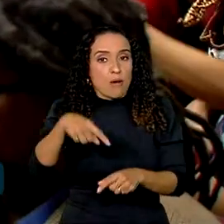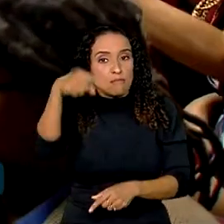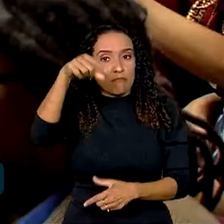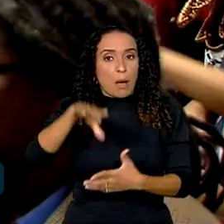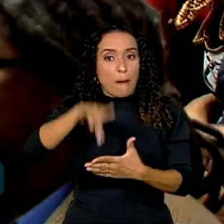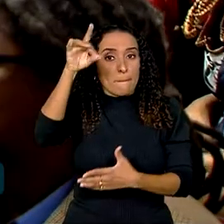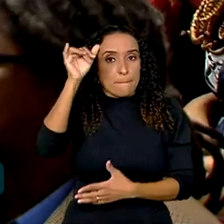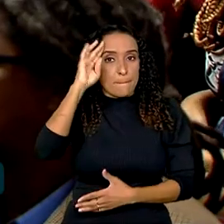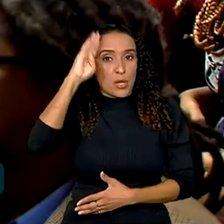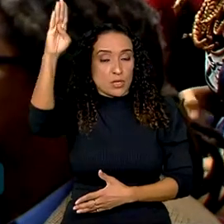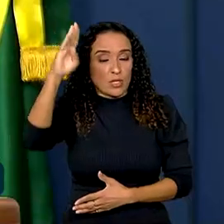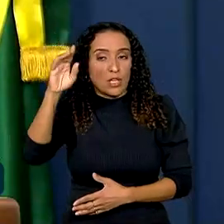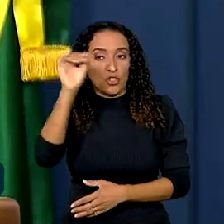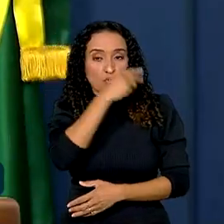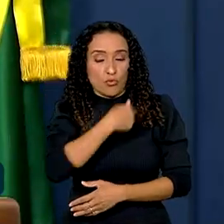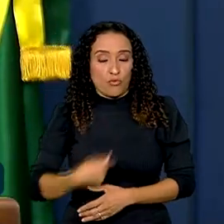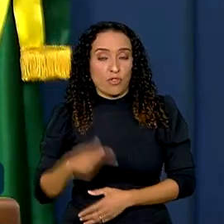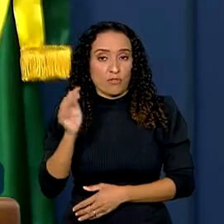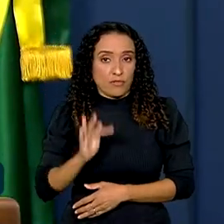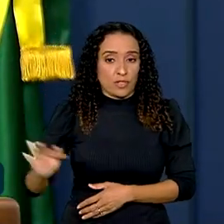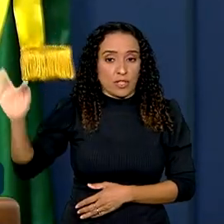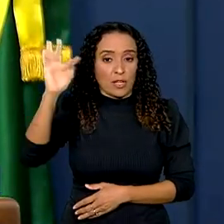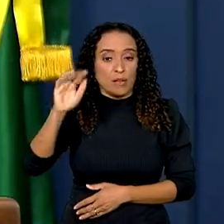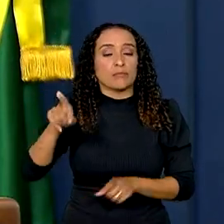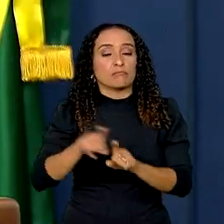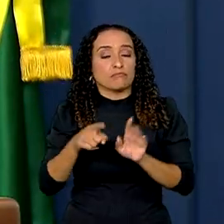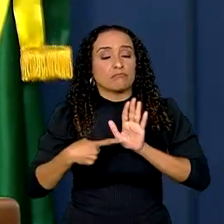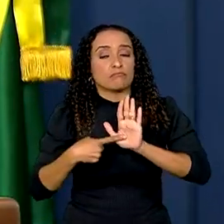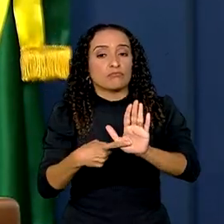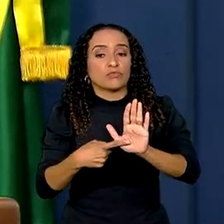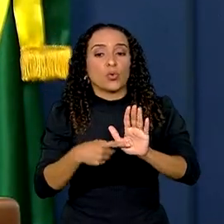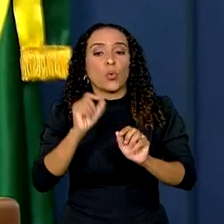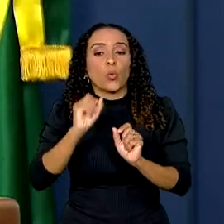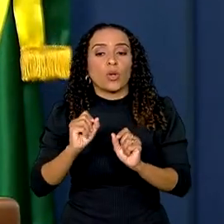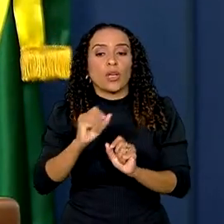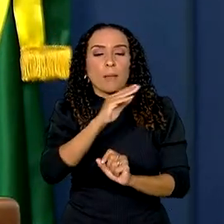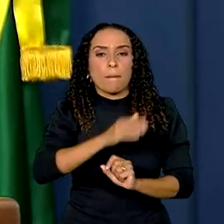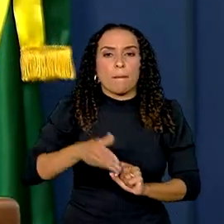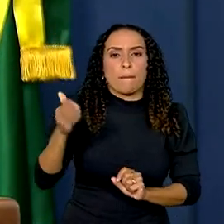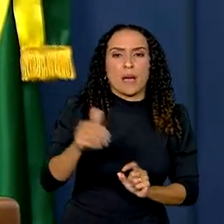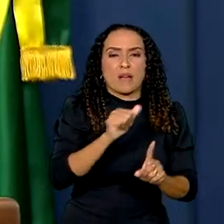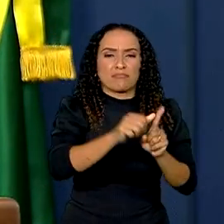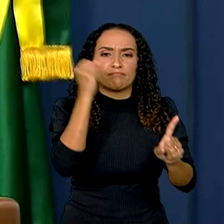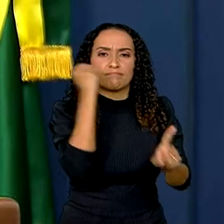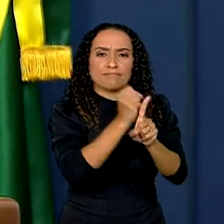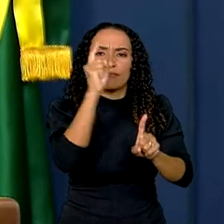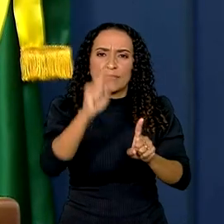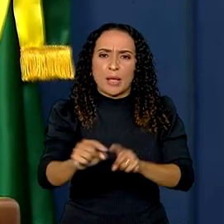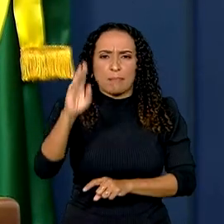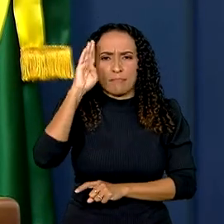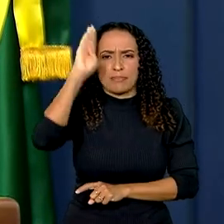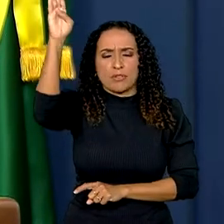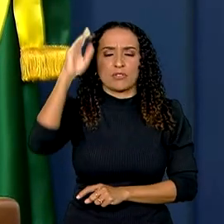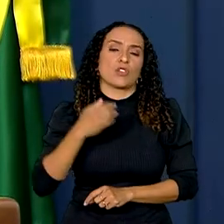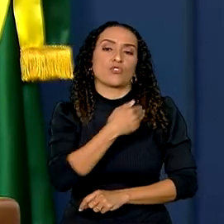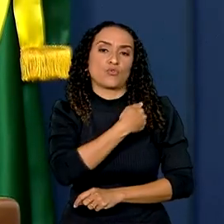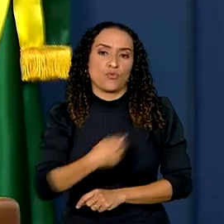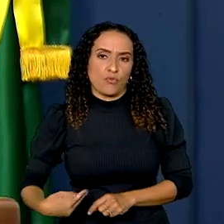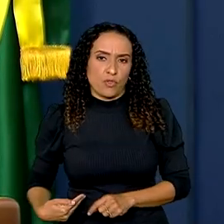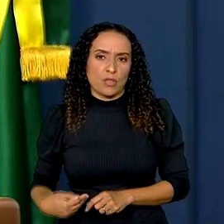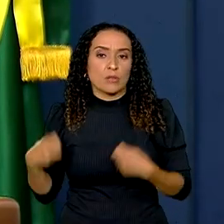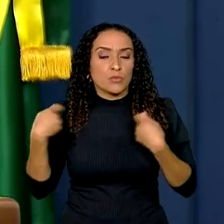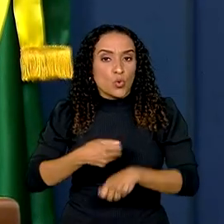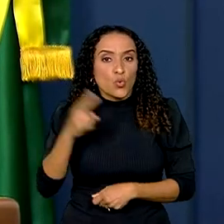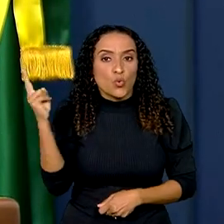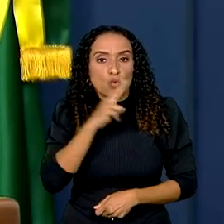do governo federal. Quero destacar aqui a eliminação dos feminicídios, que é uma das prioridades desse governo e que deve ser